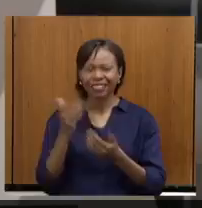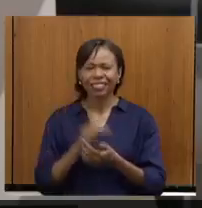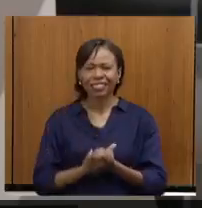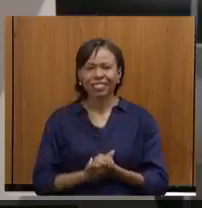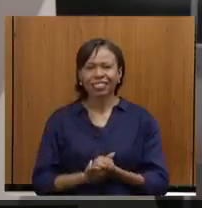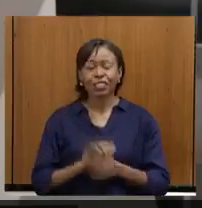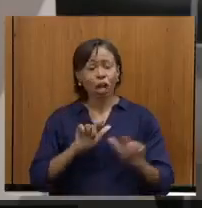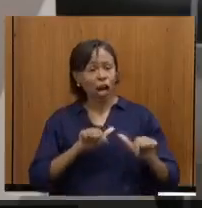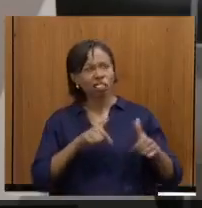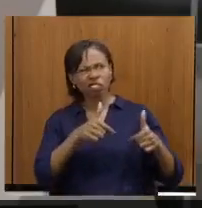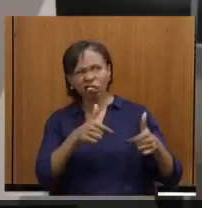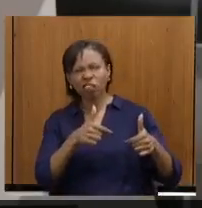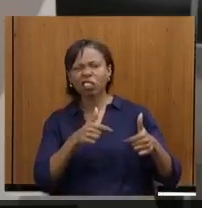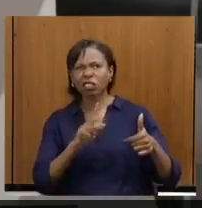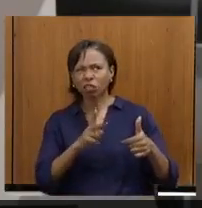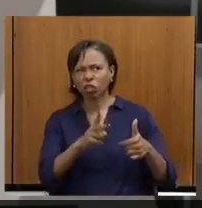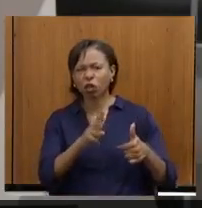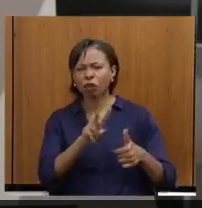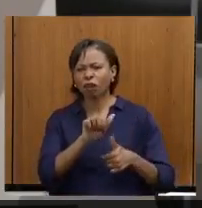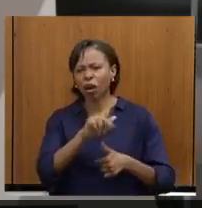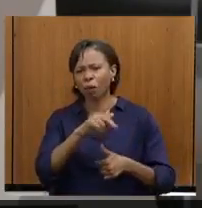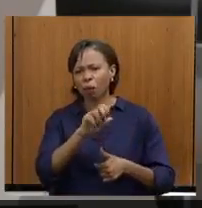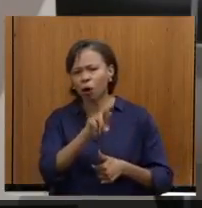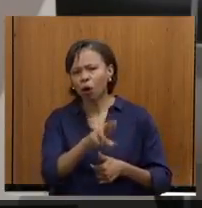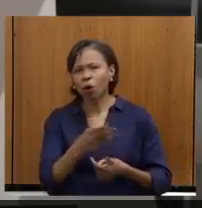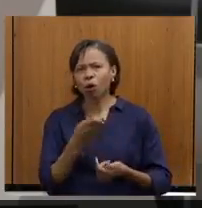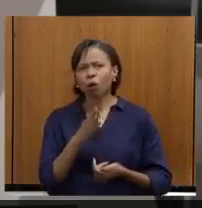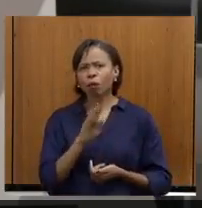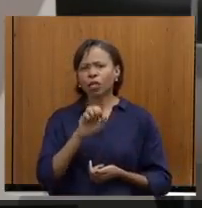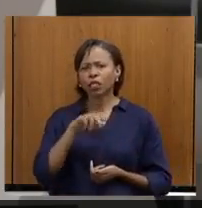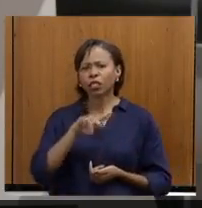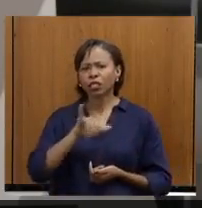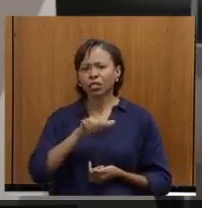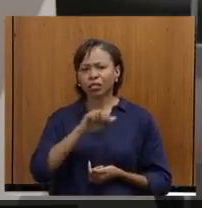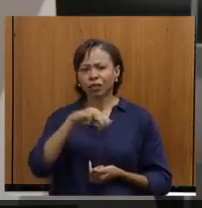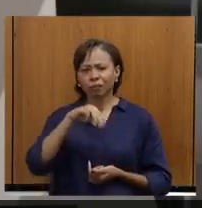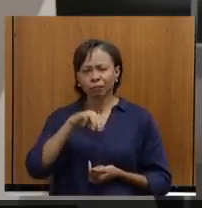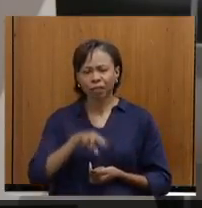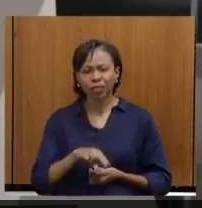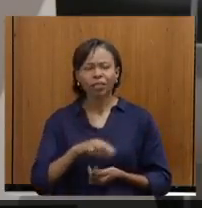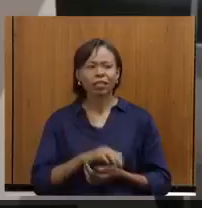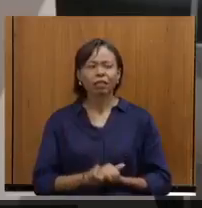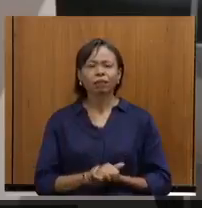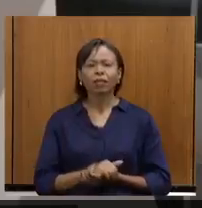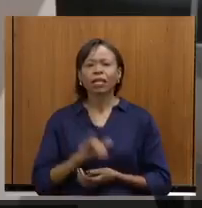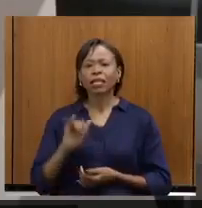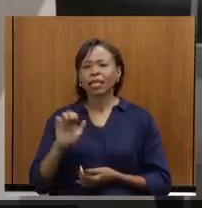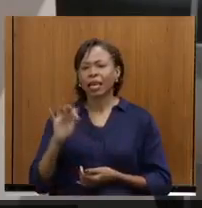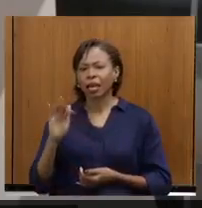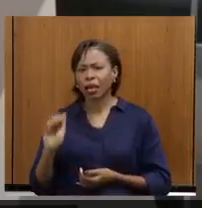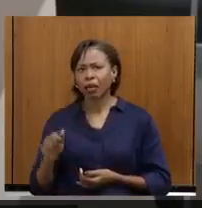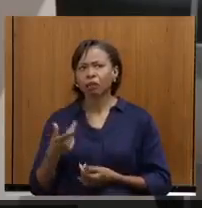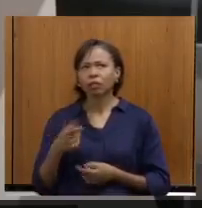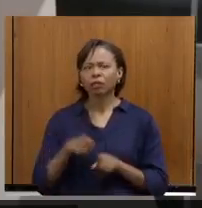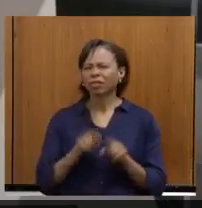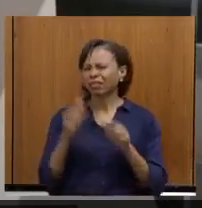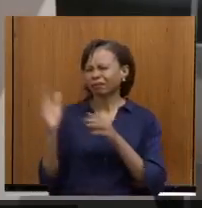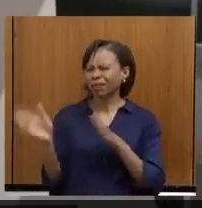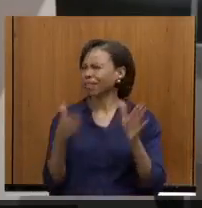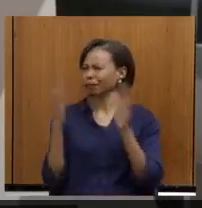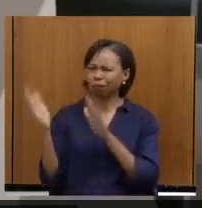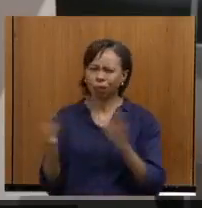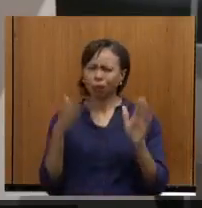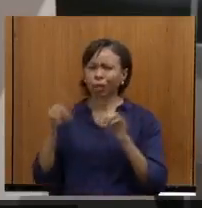Ações e andamento, o Vapor Benjamin, o Patrimônio, enfim. Pode passar. E EFA também vai, vamos passar, porque é muita coisa,